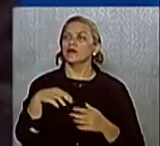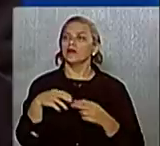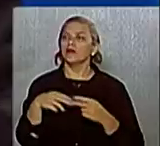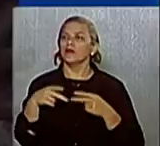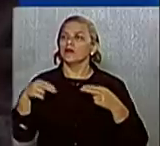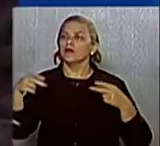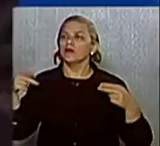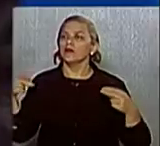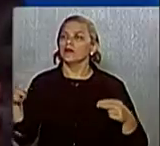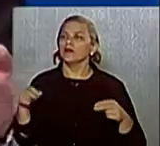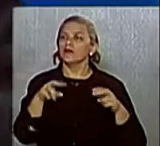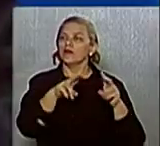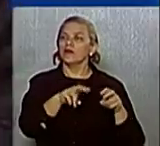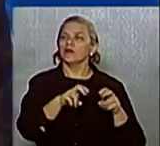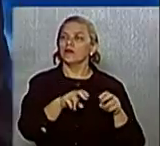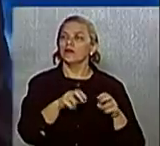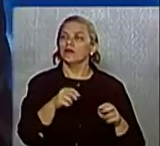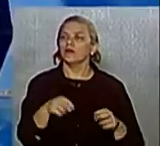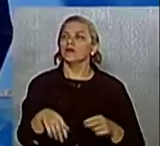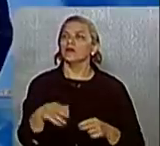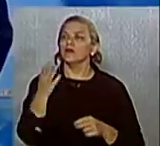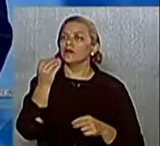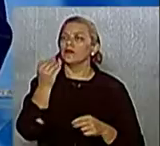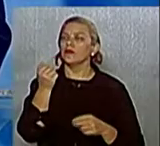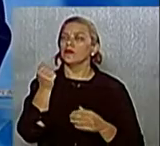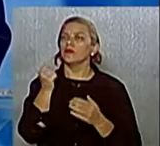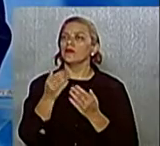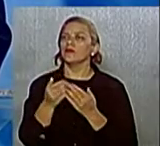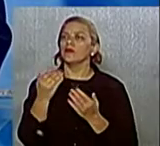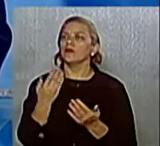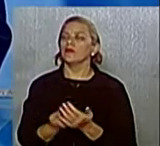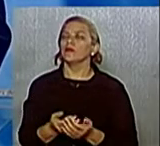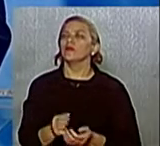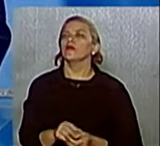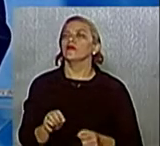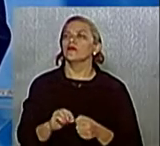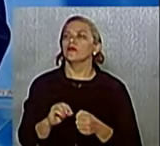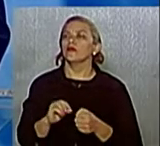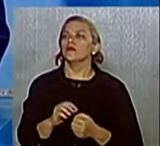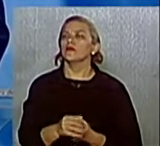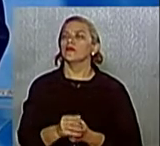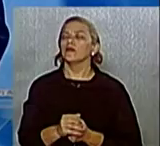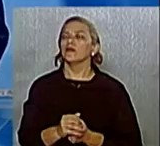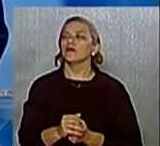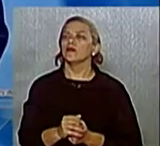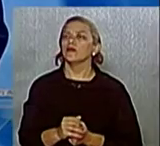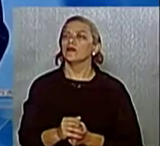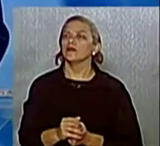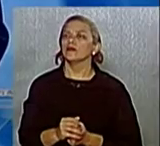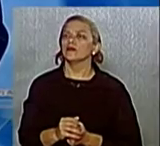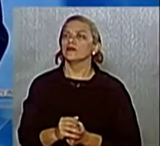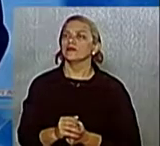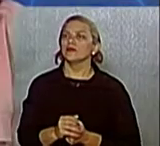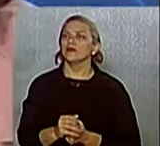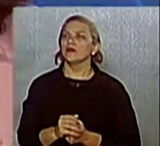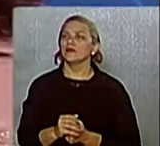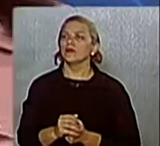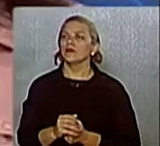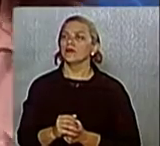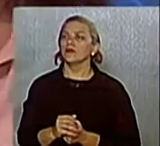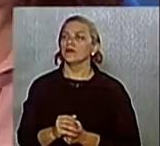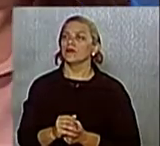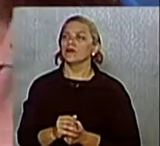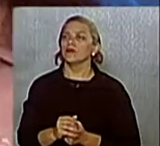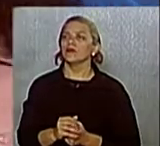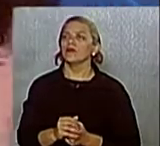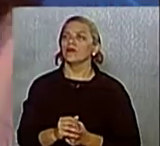Tiguetá para o fornecimento à merenda. Ok. Tem um minuto para a réplica à candidata do Partido dos Trabalhadores, Tânia Araújo. Olha,